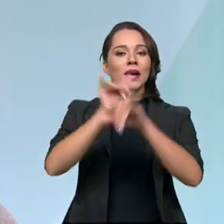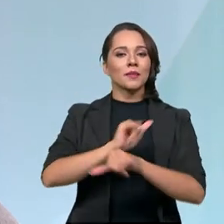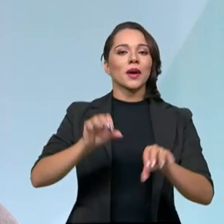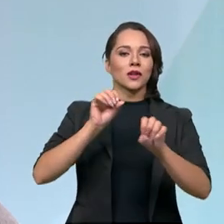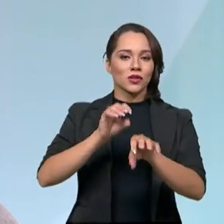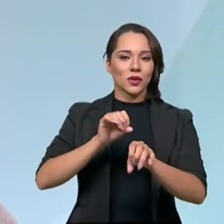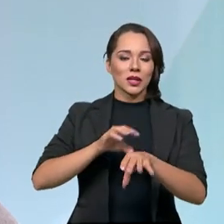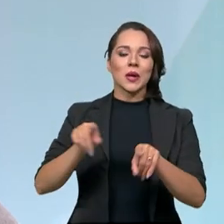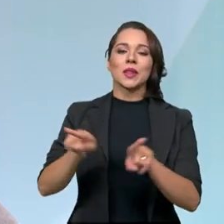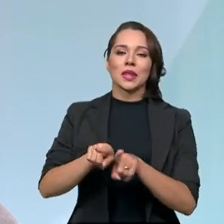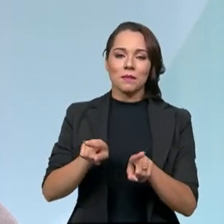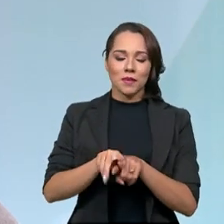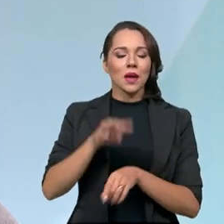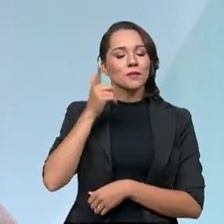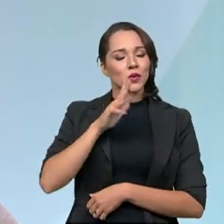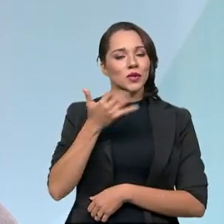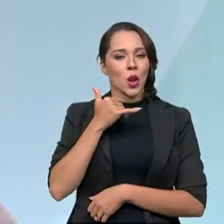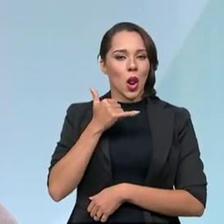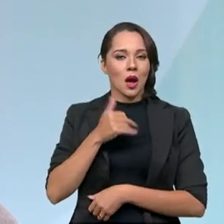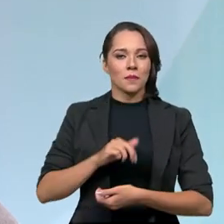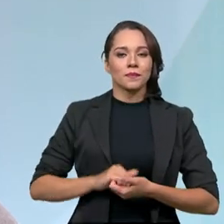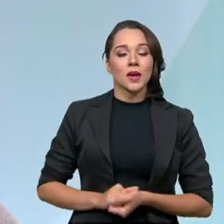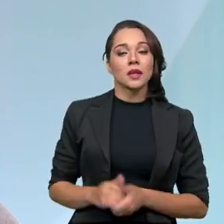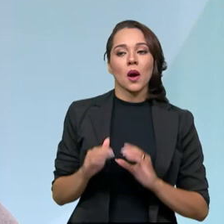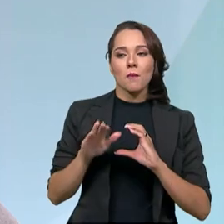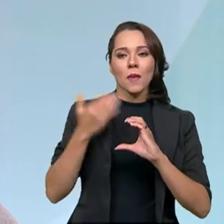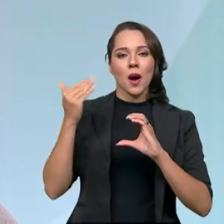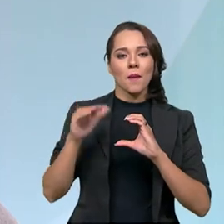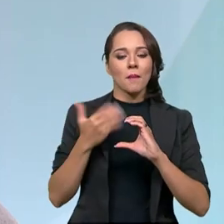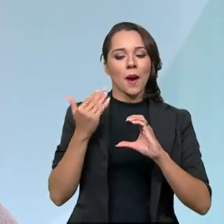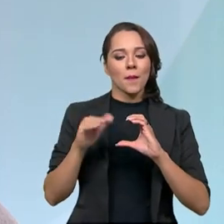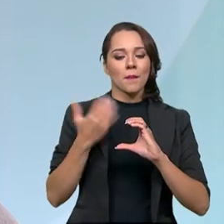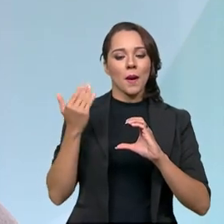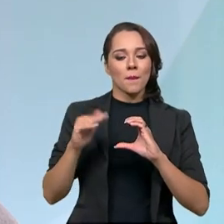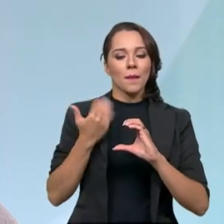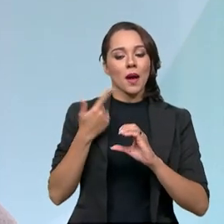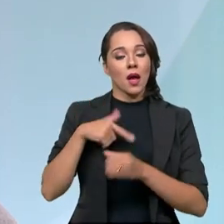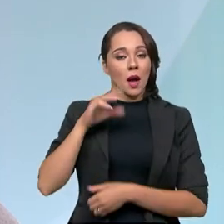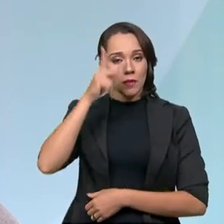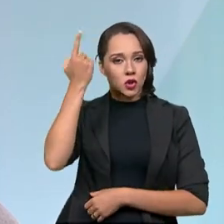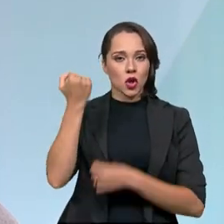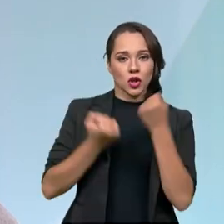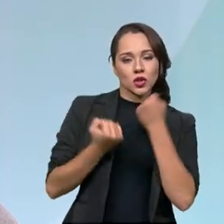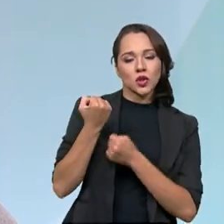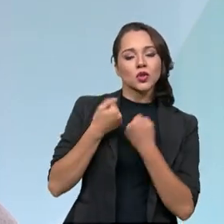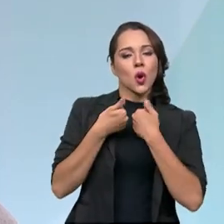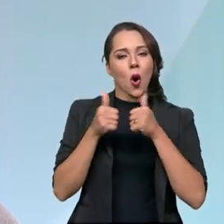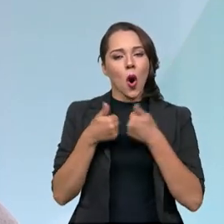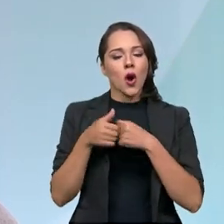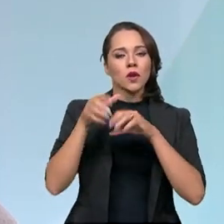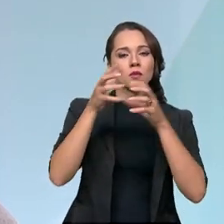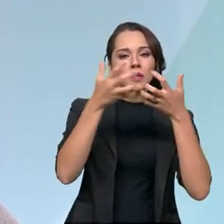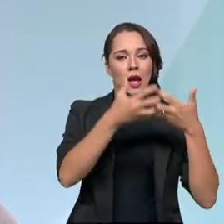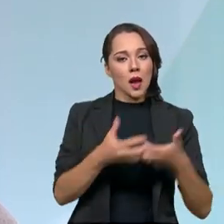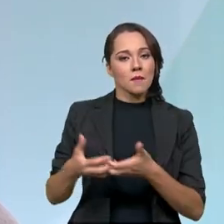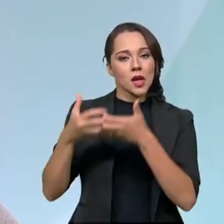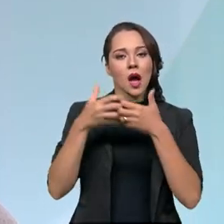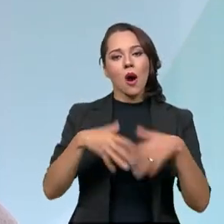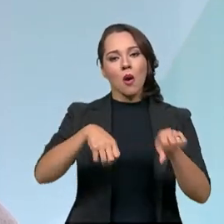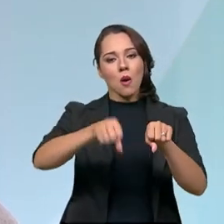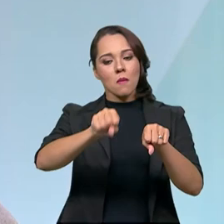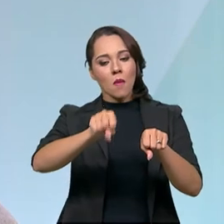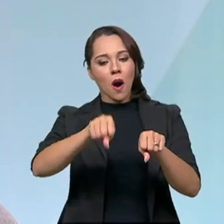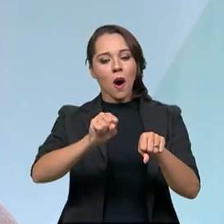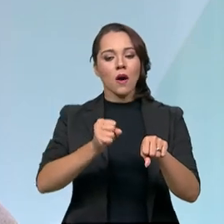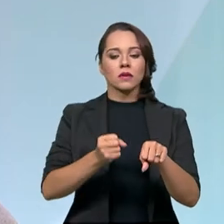educativas também no aparelho celular. Então, mensagens direcionadas ao condutor de ônibus, de caminhão, de motocicleta. Então,